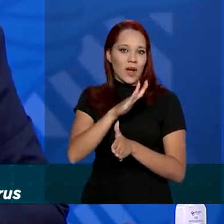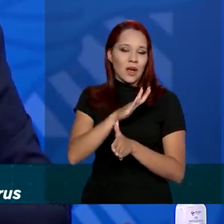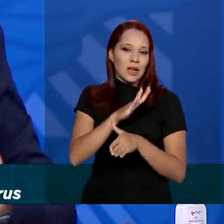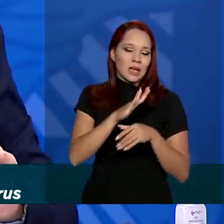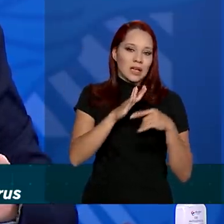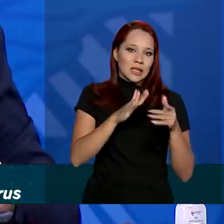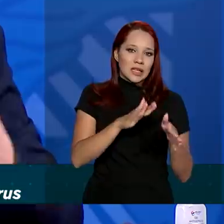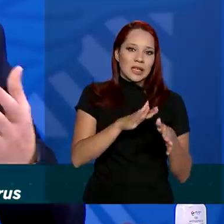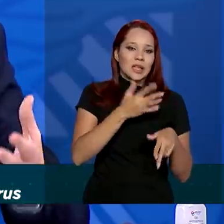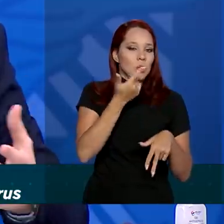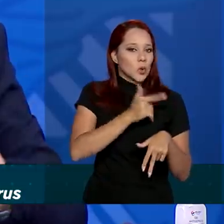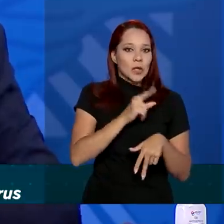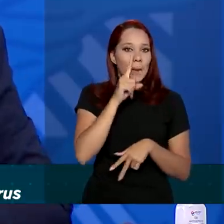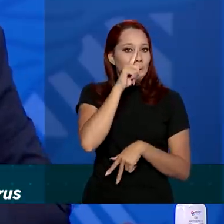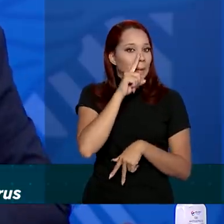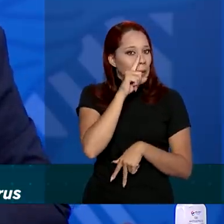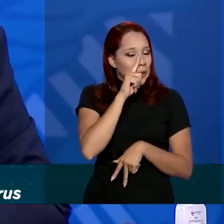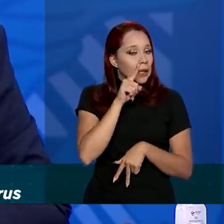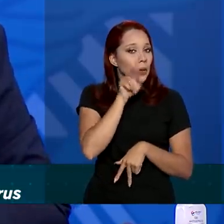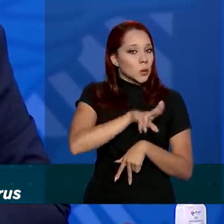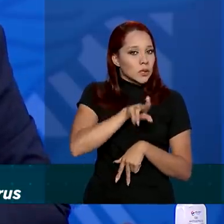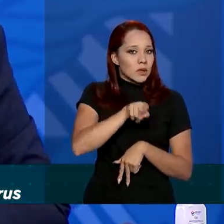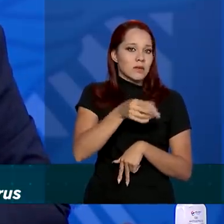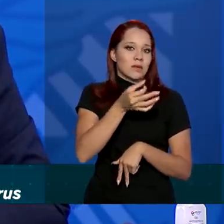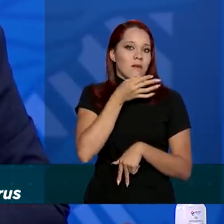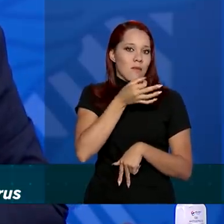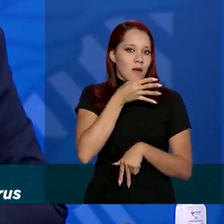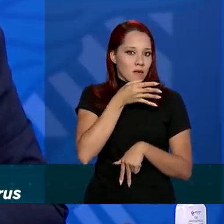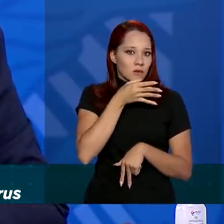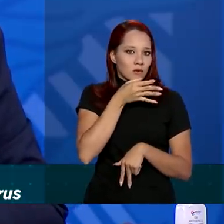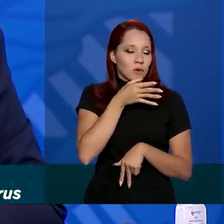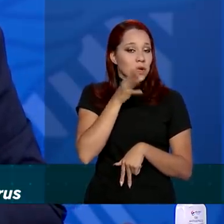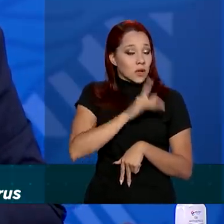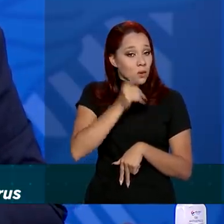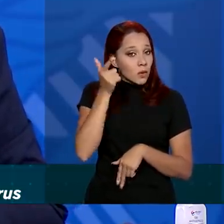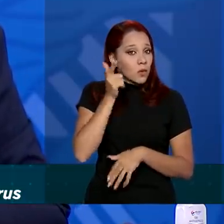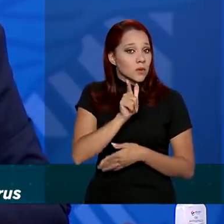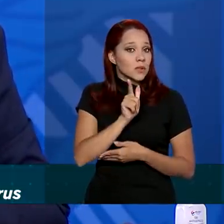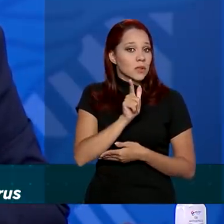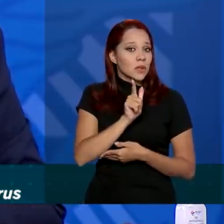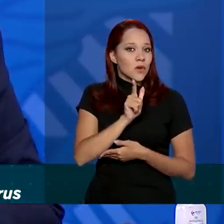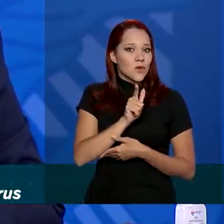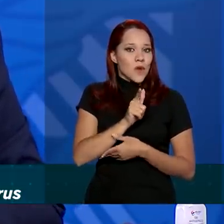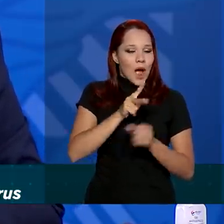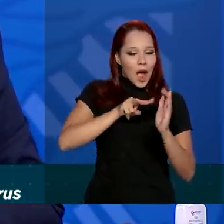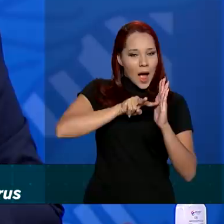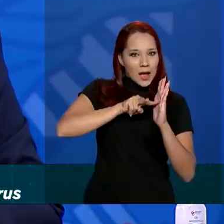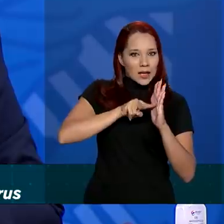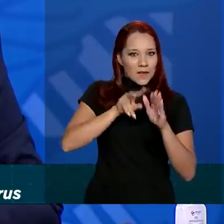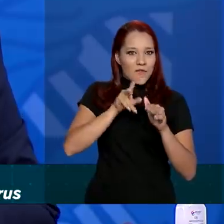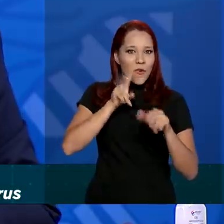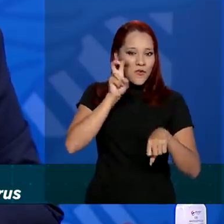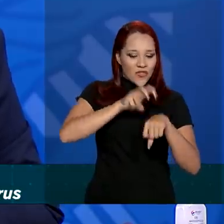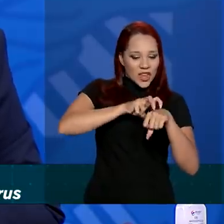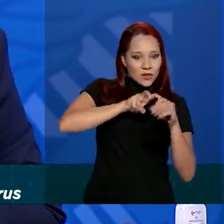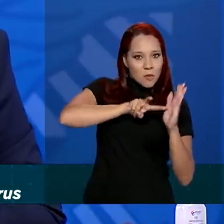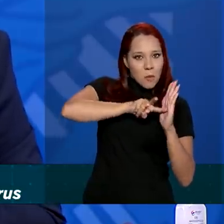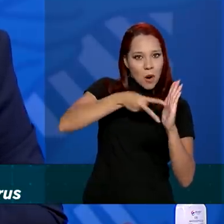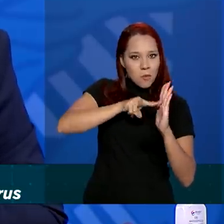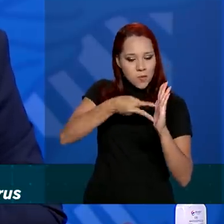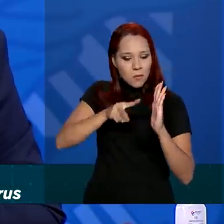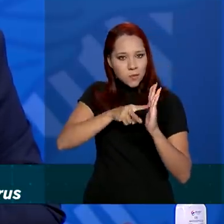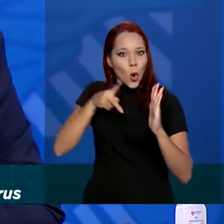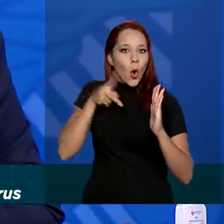sem risco com esse medicamento, que a gente conseguiu inibir a replicação viral e, por isso,